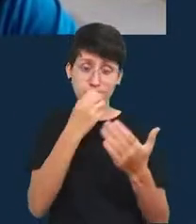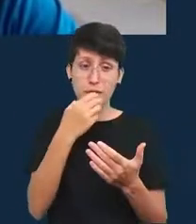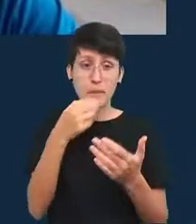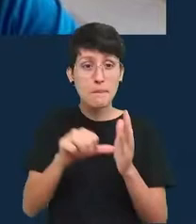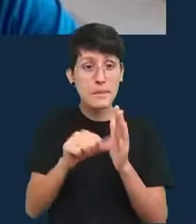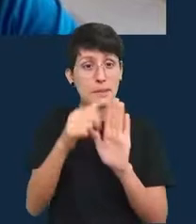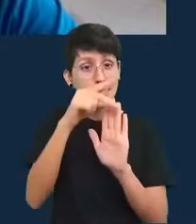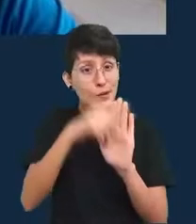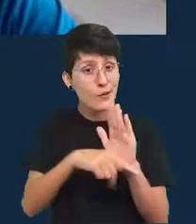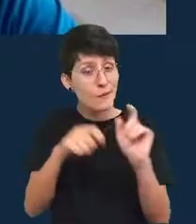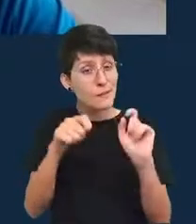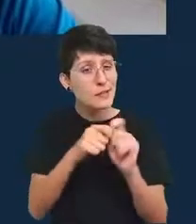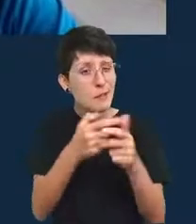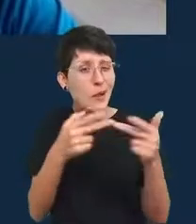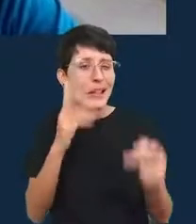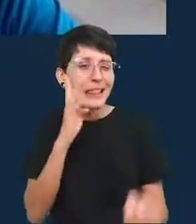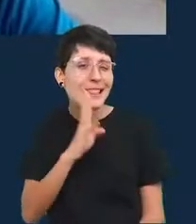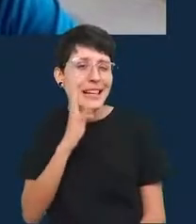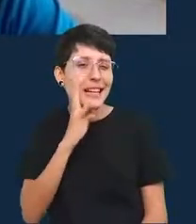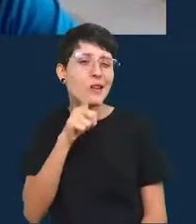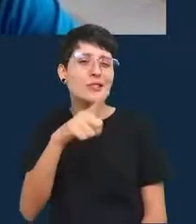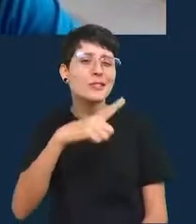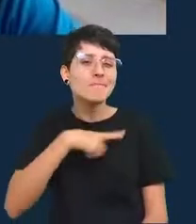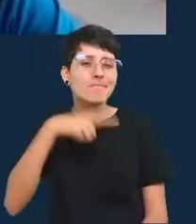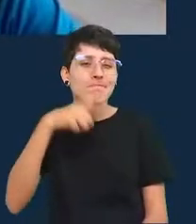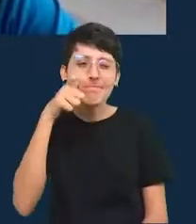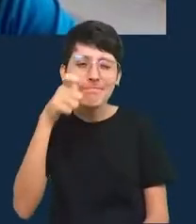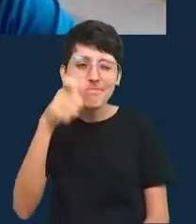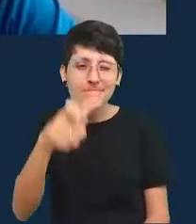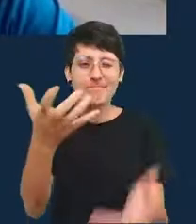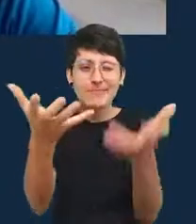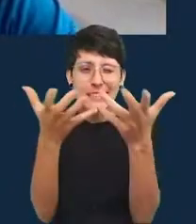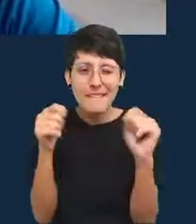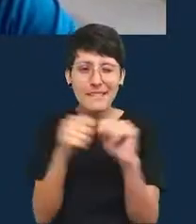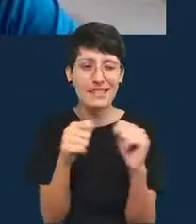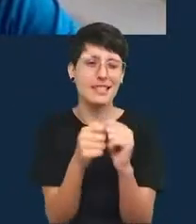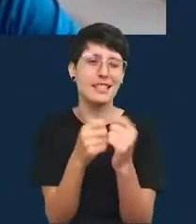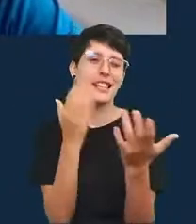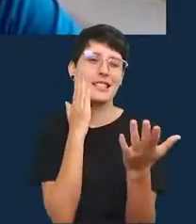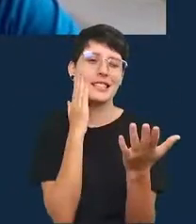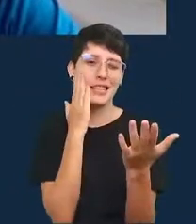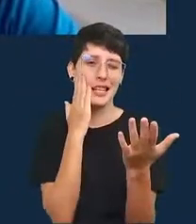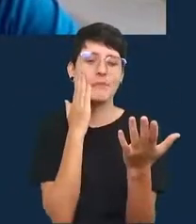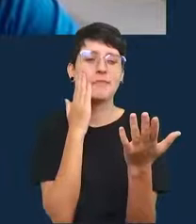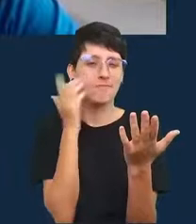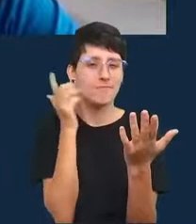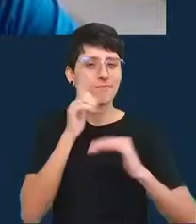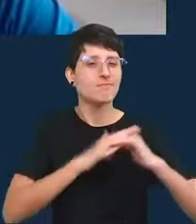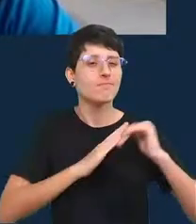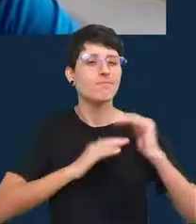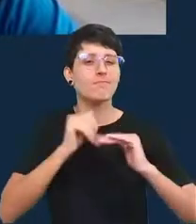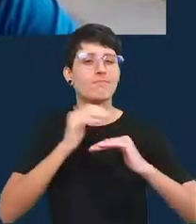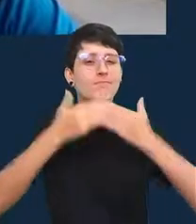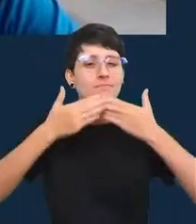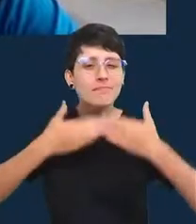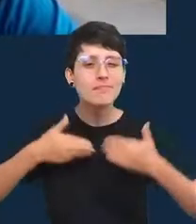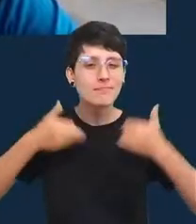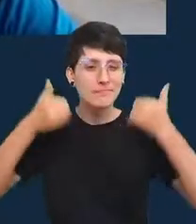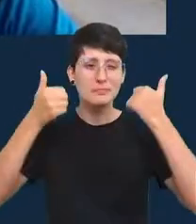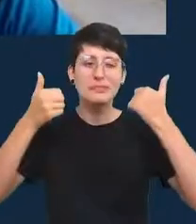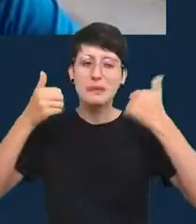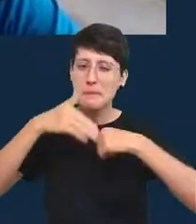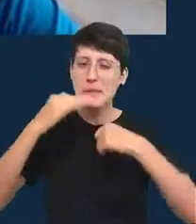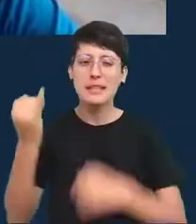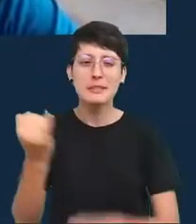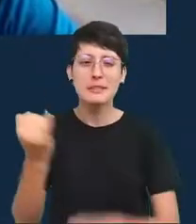fazer algo divertido algo que vocês tenham interesse e aí vão construir escalas que vão se tornar mais úteis no